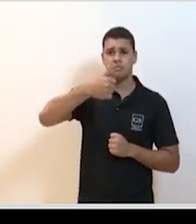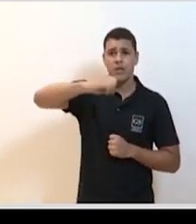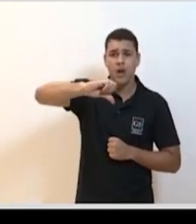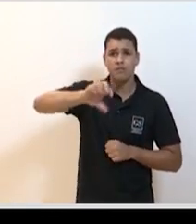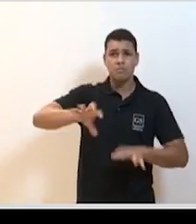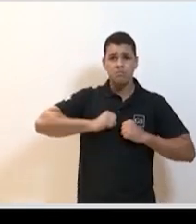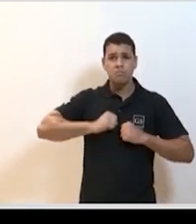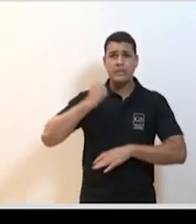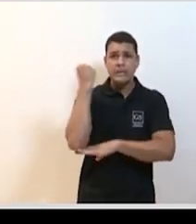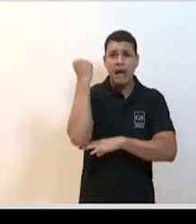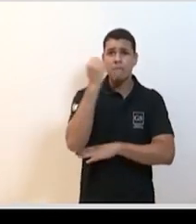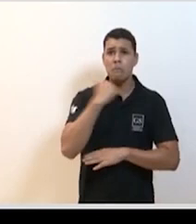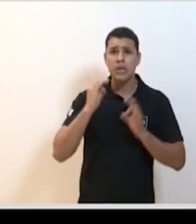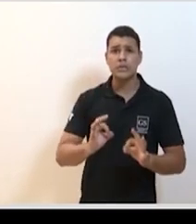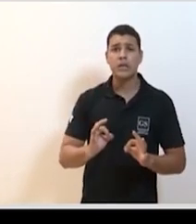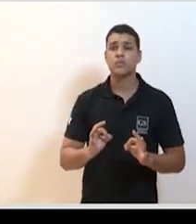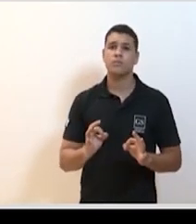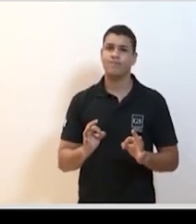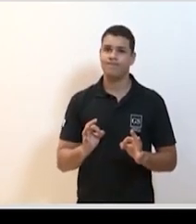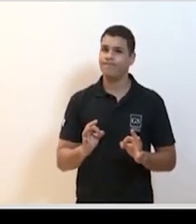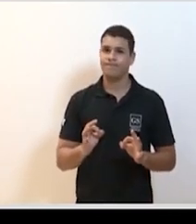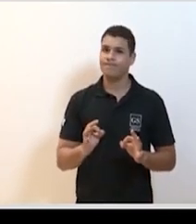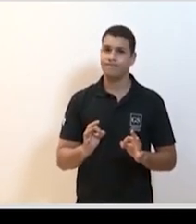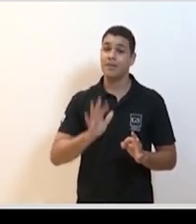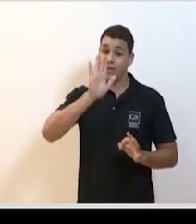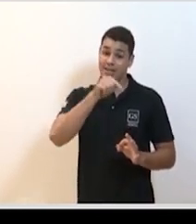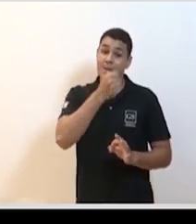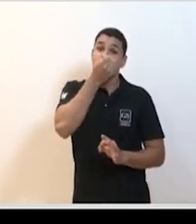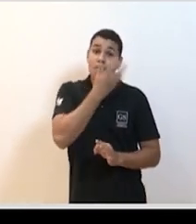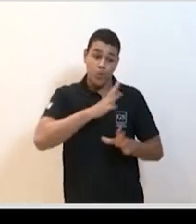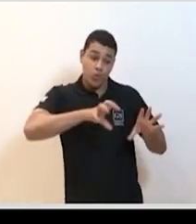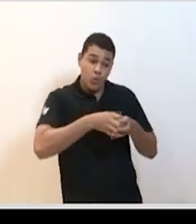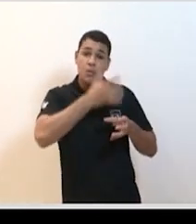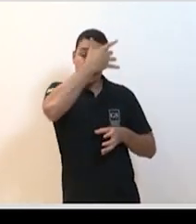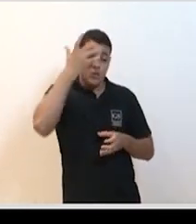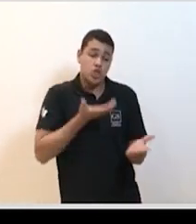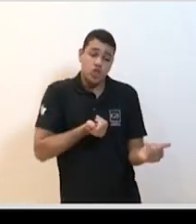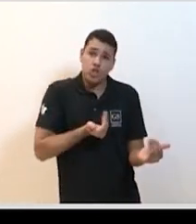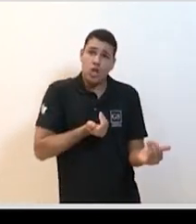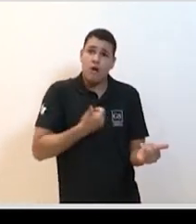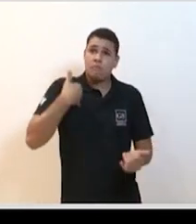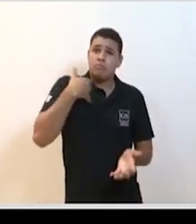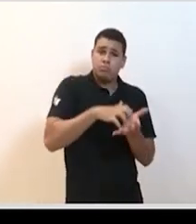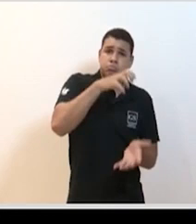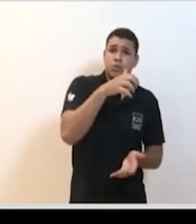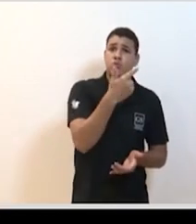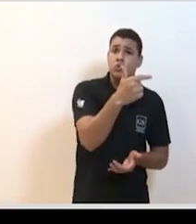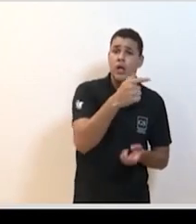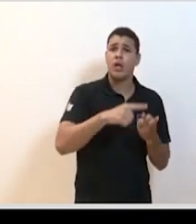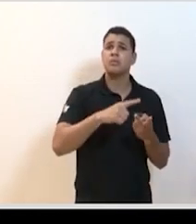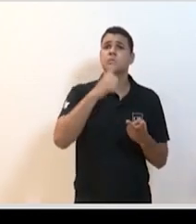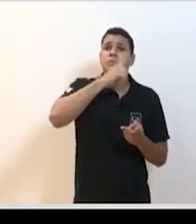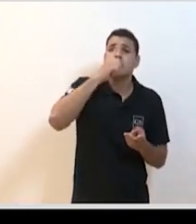Mas esse é o lado meio cheio do corpo. O lado que é bom para o paciente. Ele saber que o risco dele morrer não é tão grande. Por outro